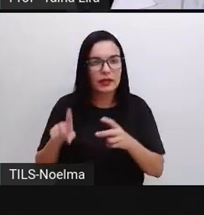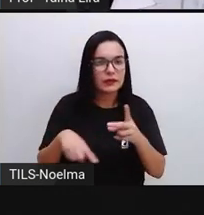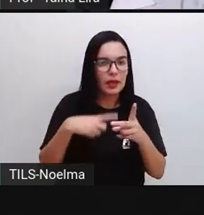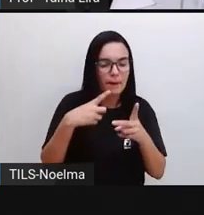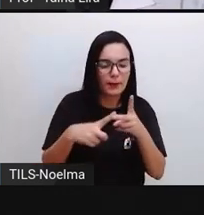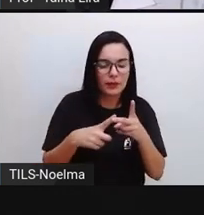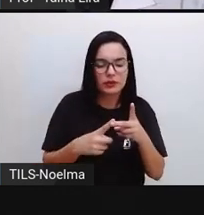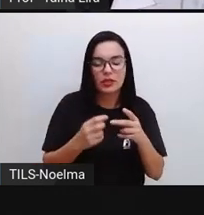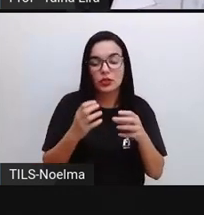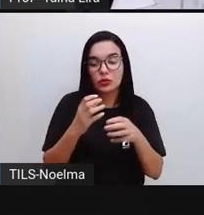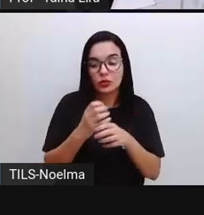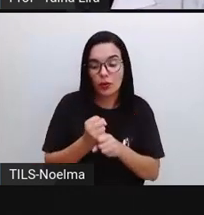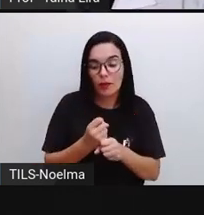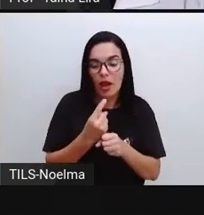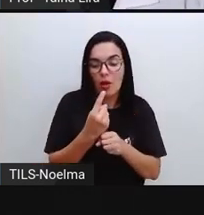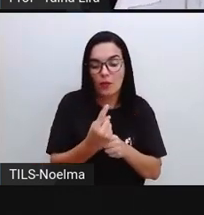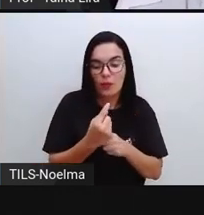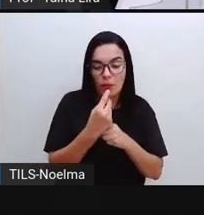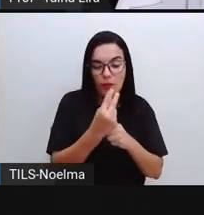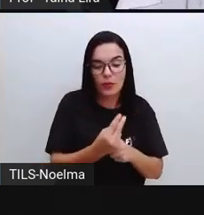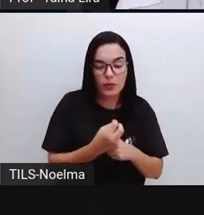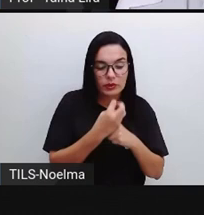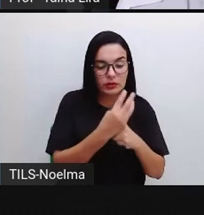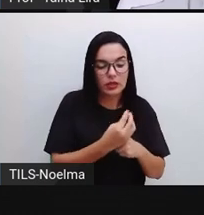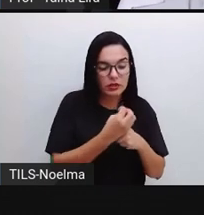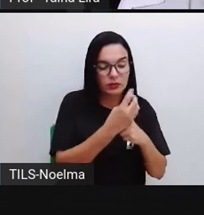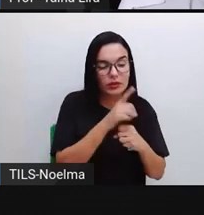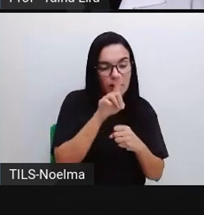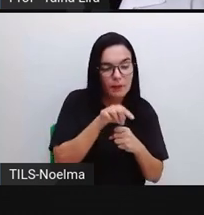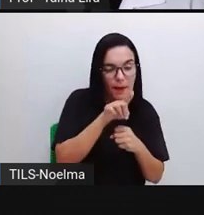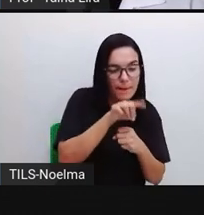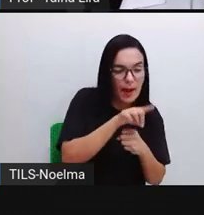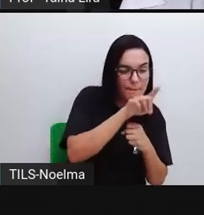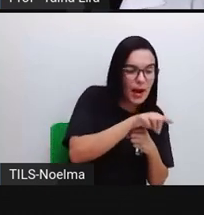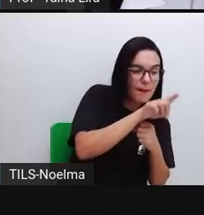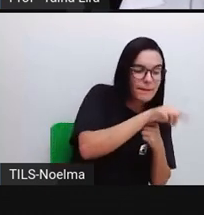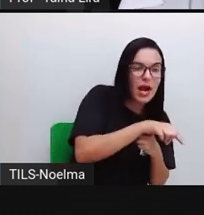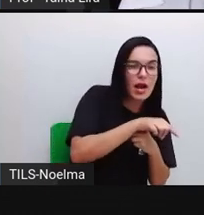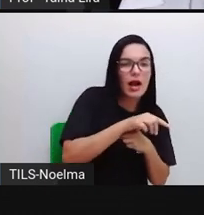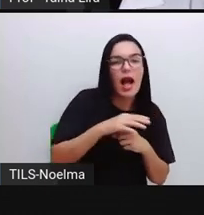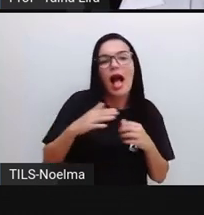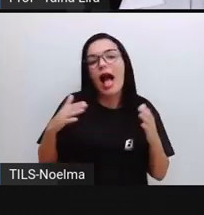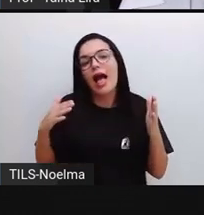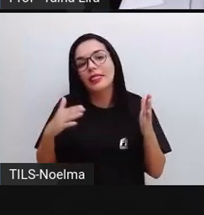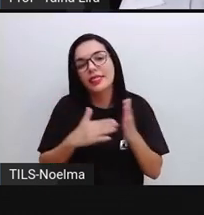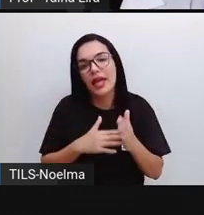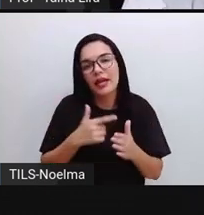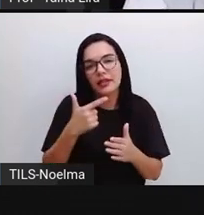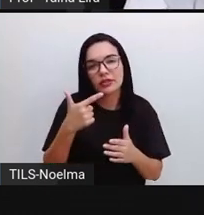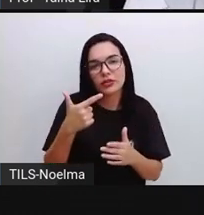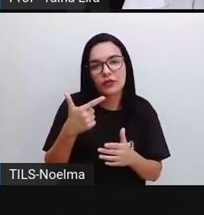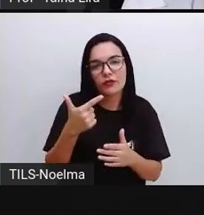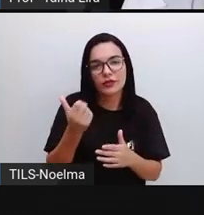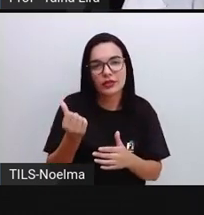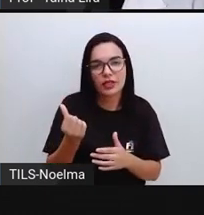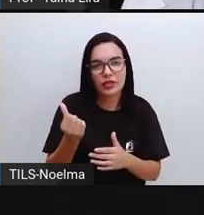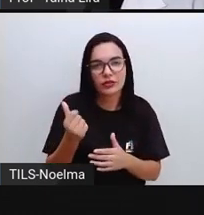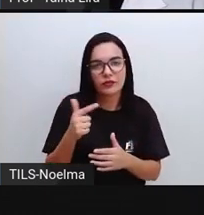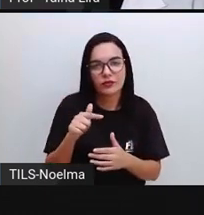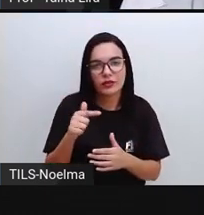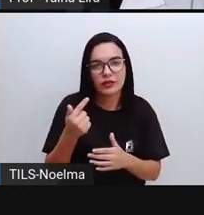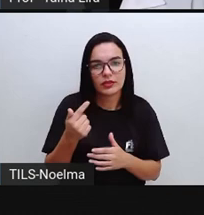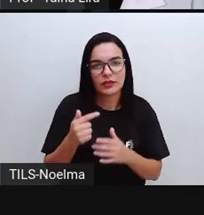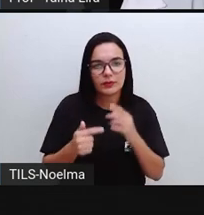conto de 1 em 1, quantos tracinhos tem aqui, tá? Até eu descobrir, ó, o 27. Então, eu vou contando.